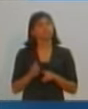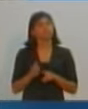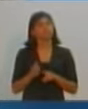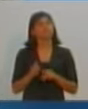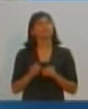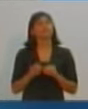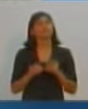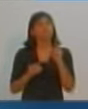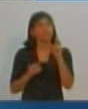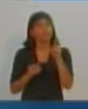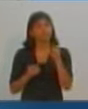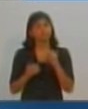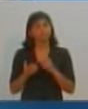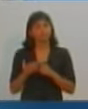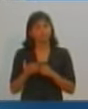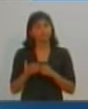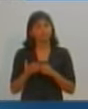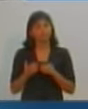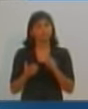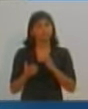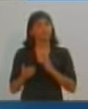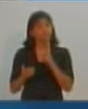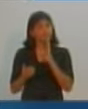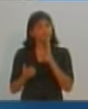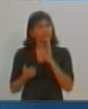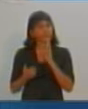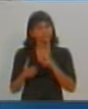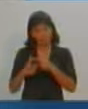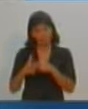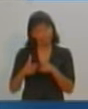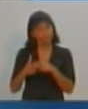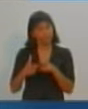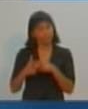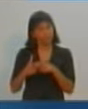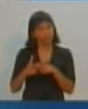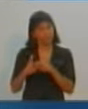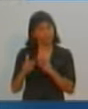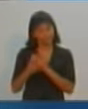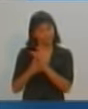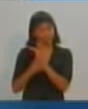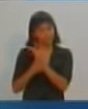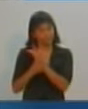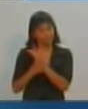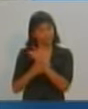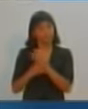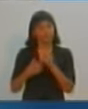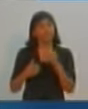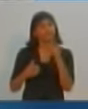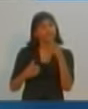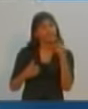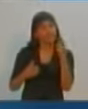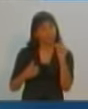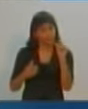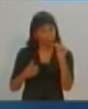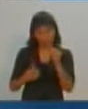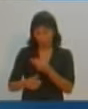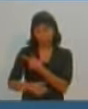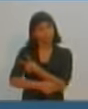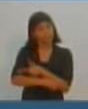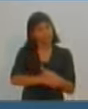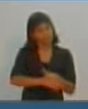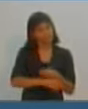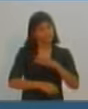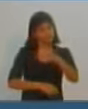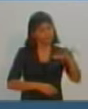conta. Você realmente conhece os problemas de prudente? Se você conhece, fala um pouquinho do problema da educação ou daquele que mais o aflige.